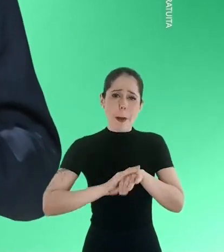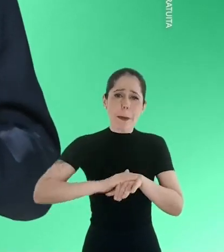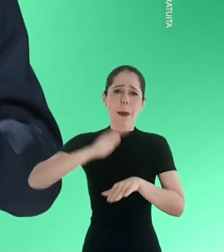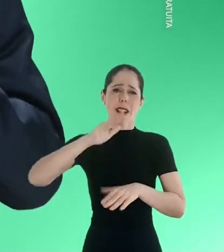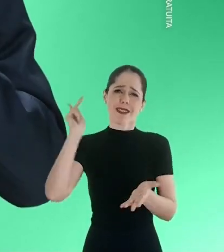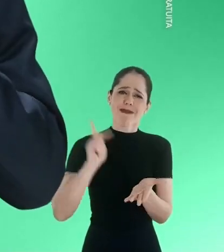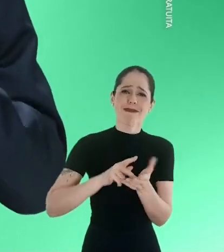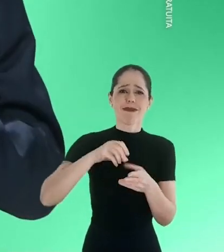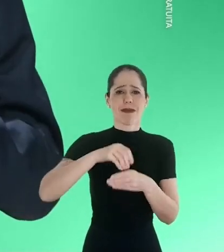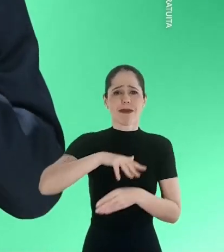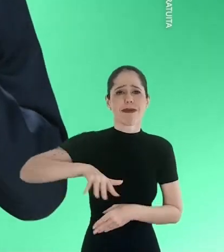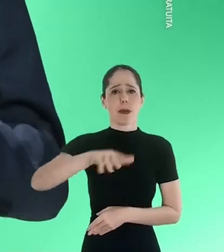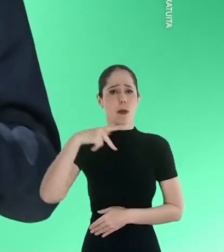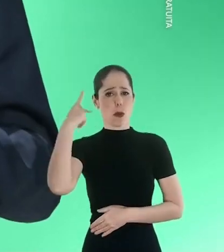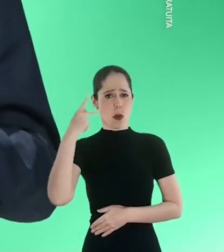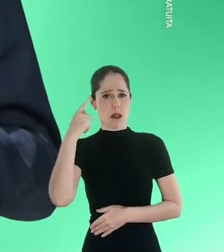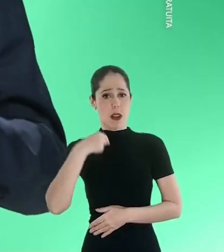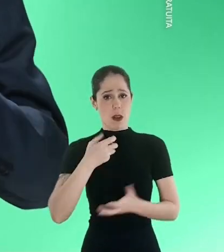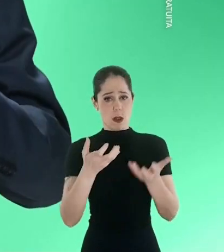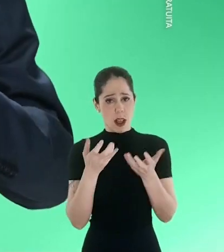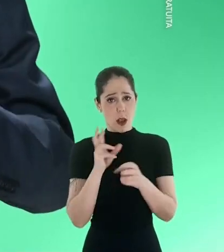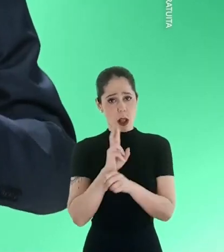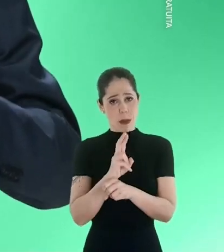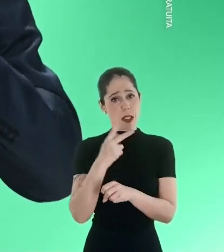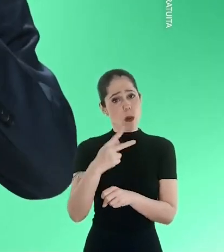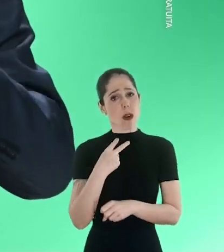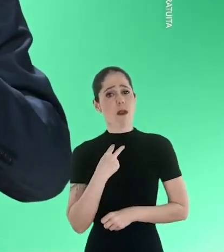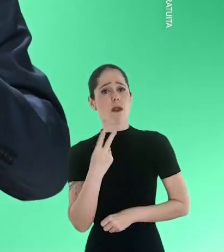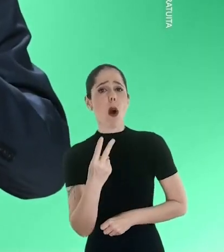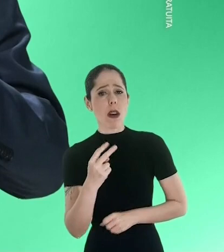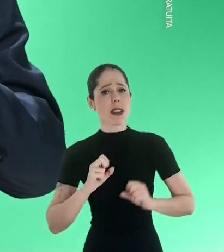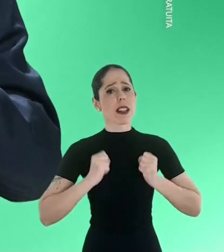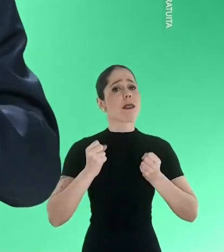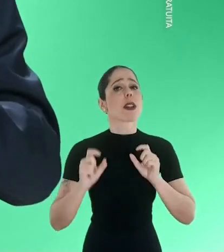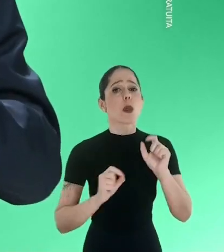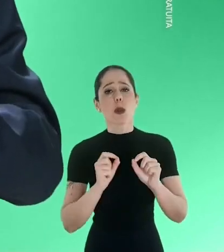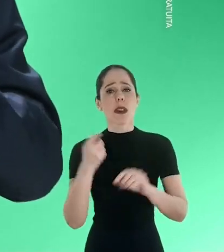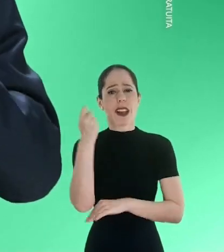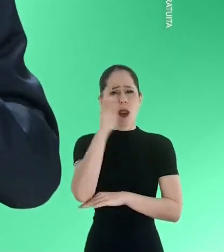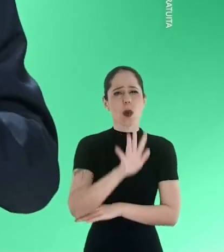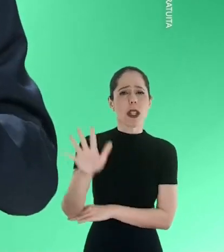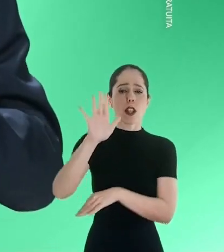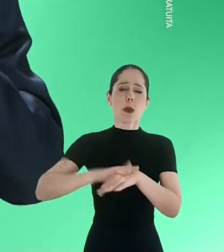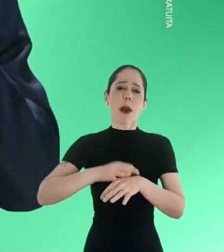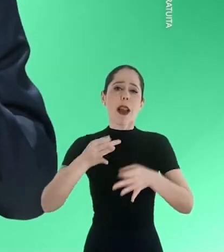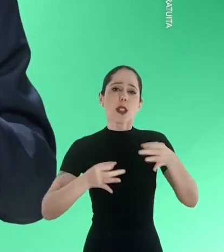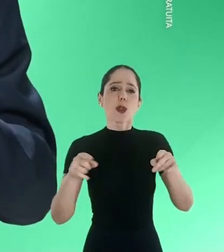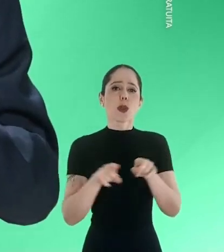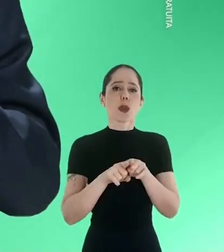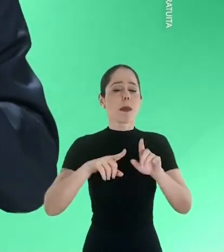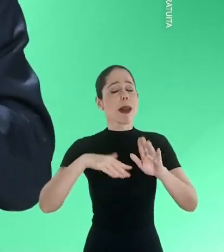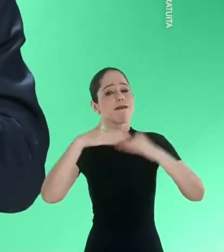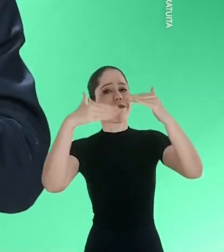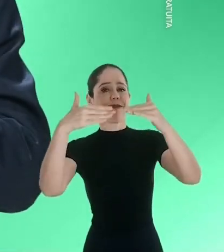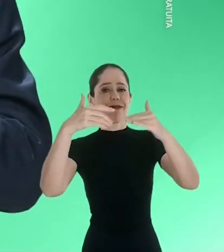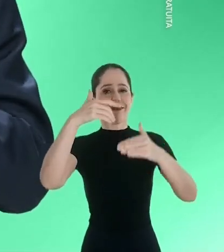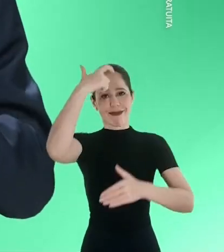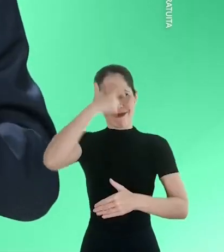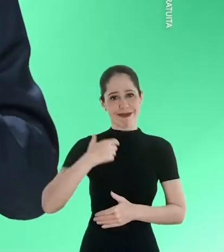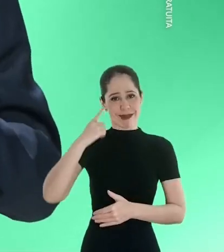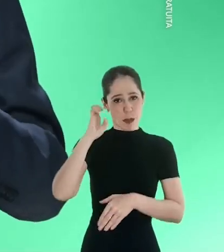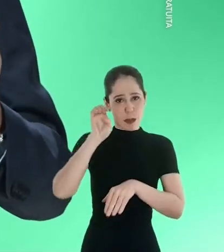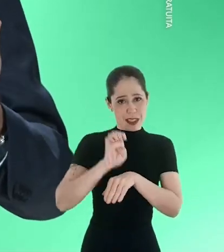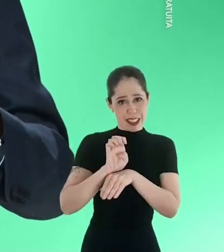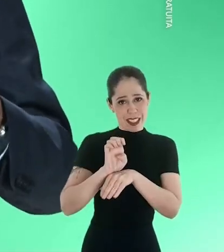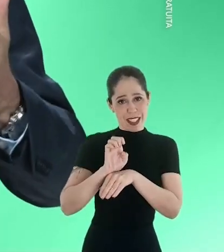e por mais integridade na política. Quero ser a tua voz em defesa de um Rio Grande mais justo e próspero.